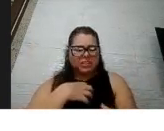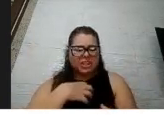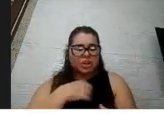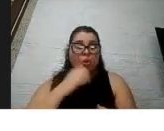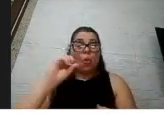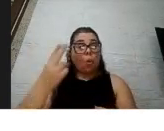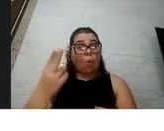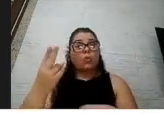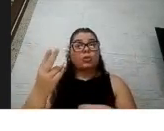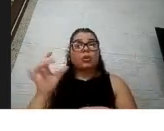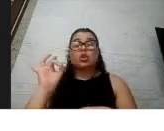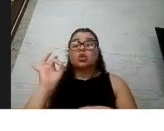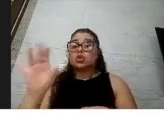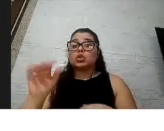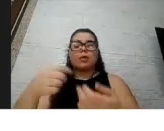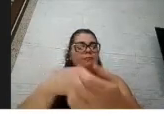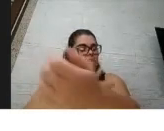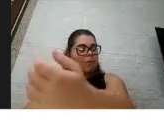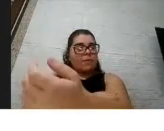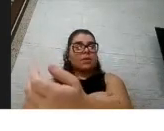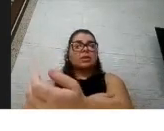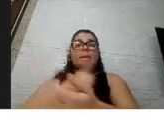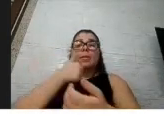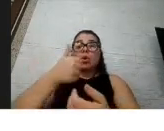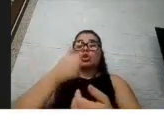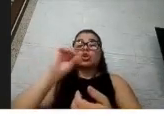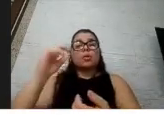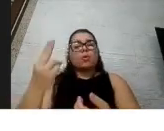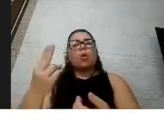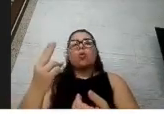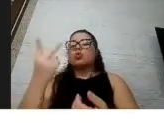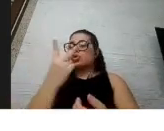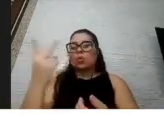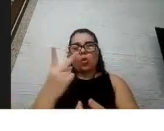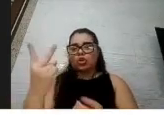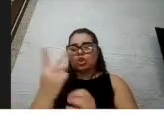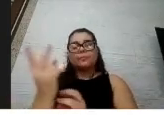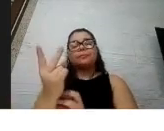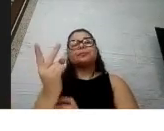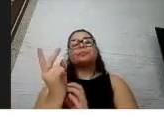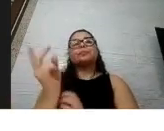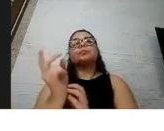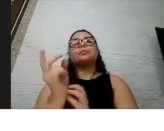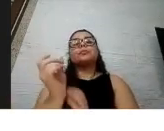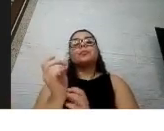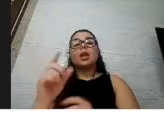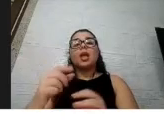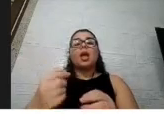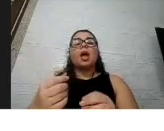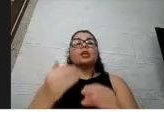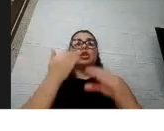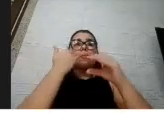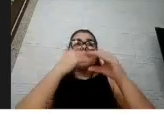só testou positivo ou pode ser os dois, sintoma mais testou positivo. Então, a gente envia o link desse